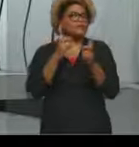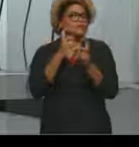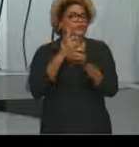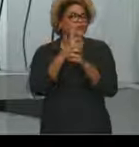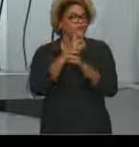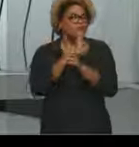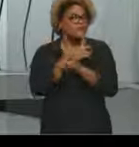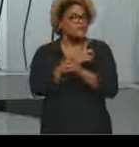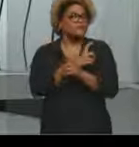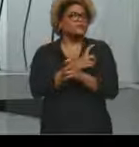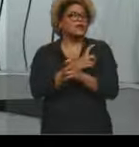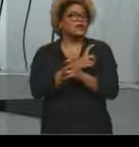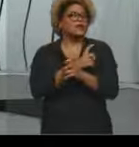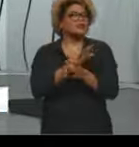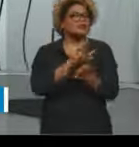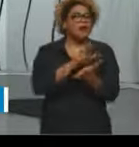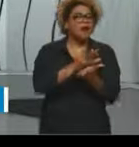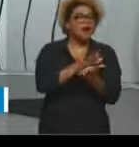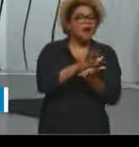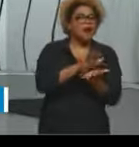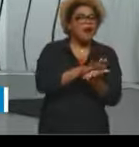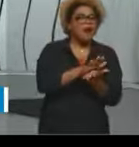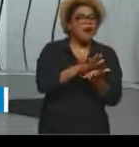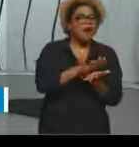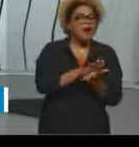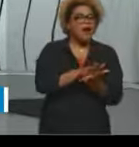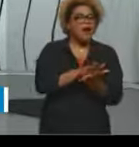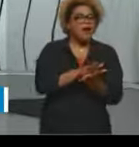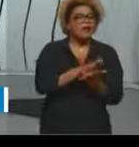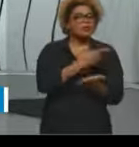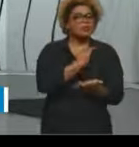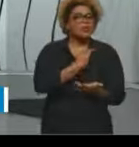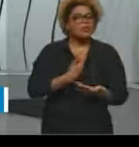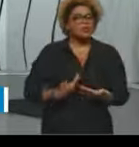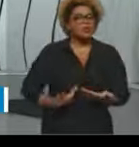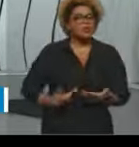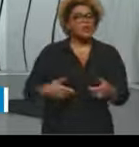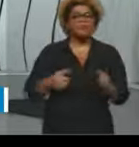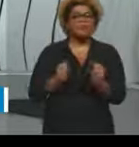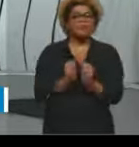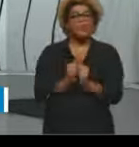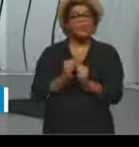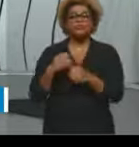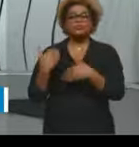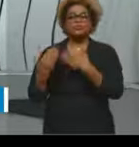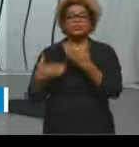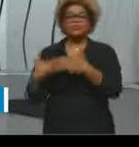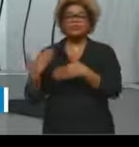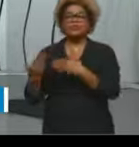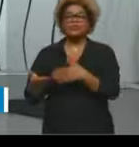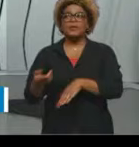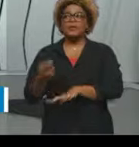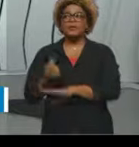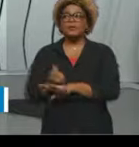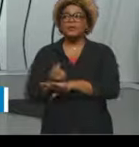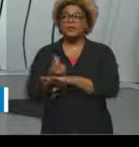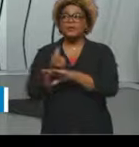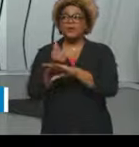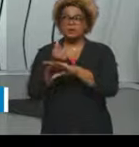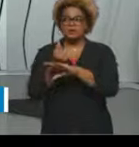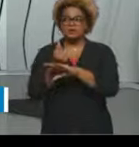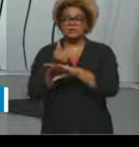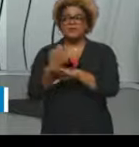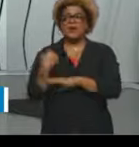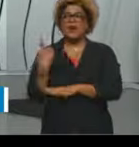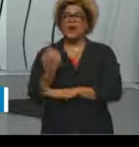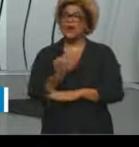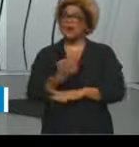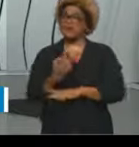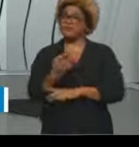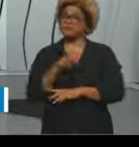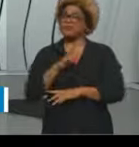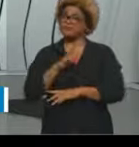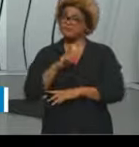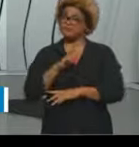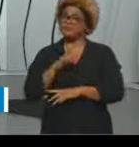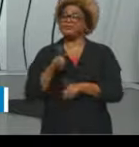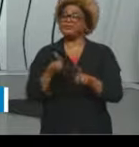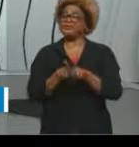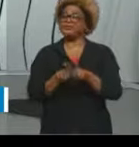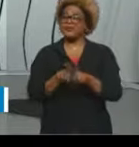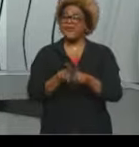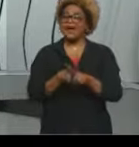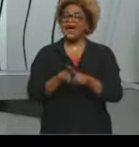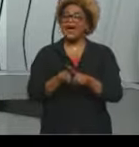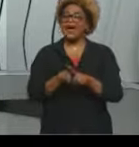né, esses gastos públicos, né, com o crescimento do capitalismo. A gente também tem muitos conflitos que vão